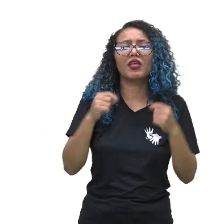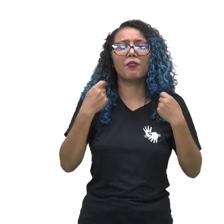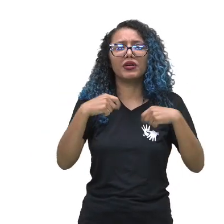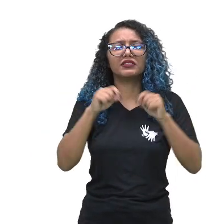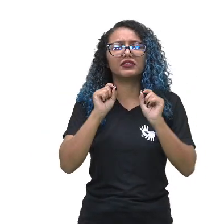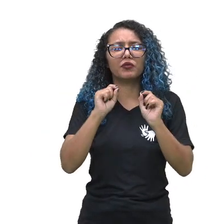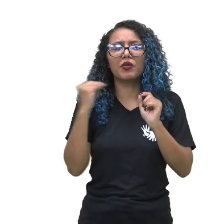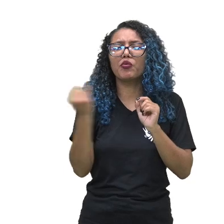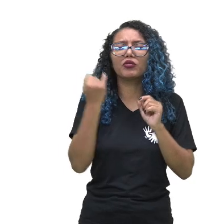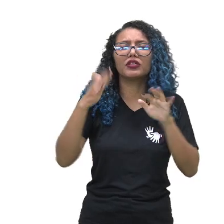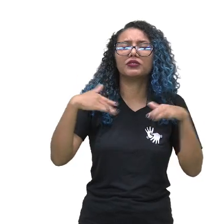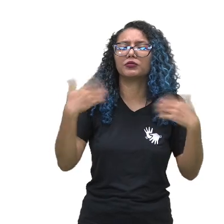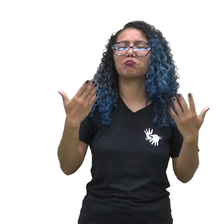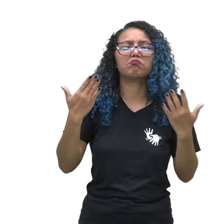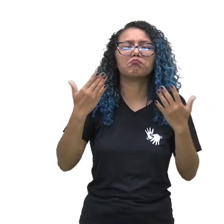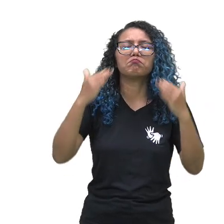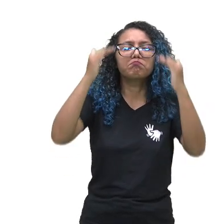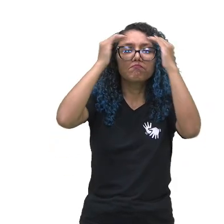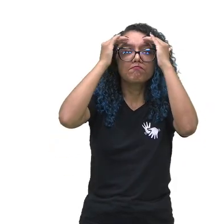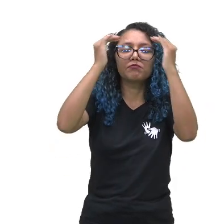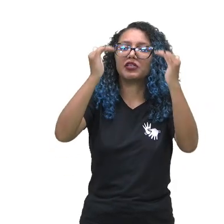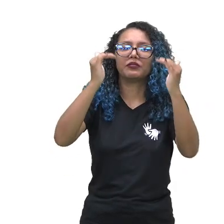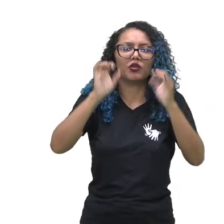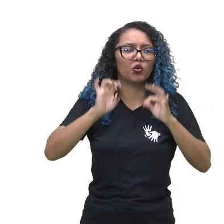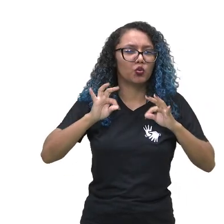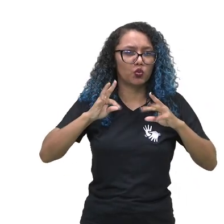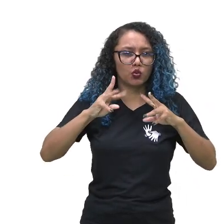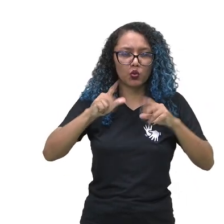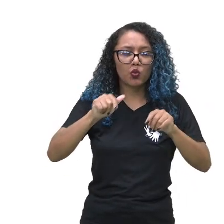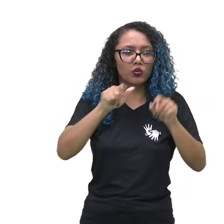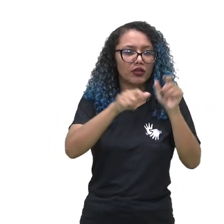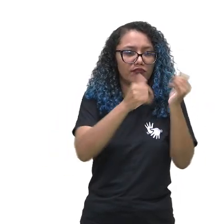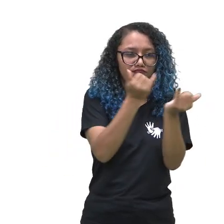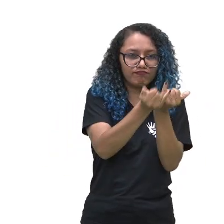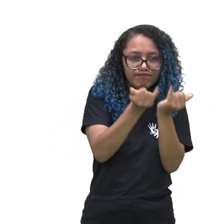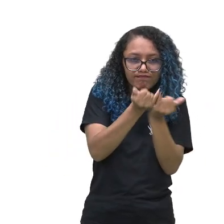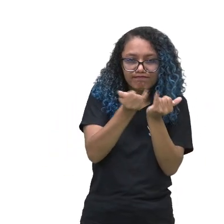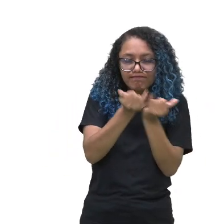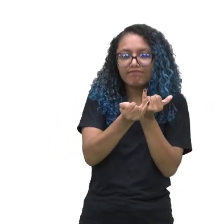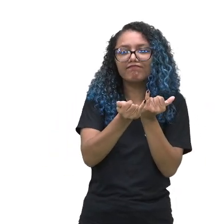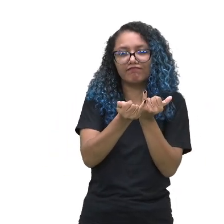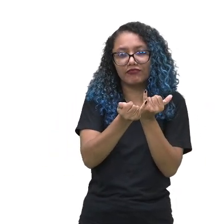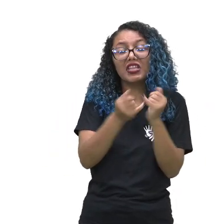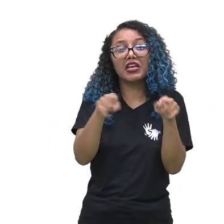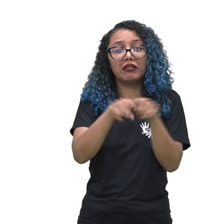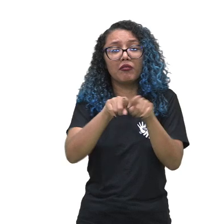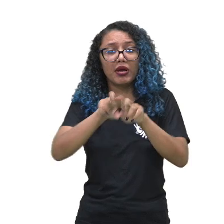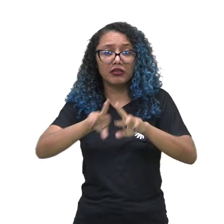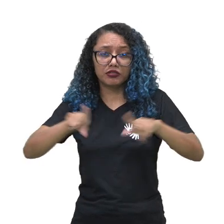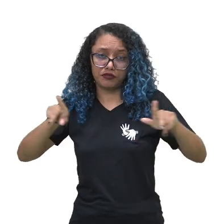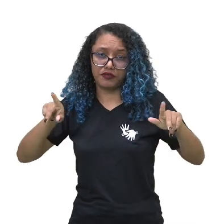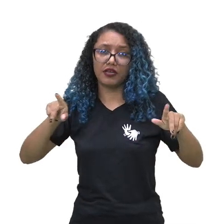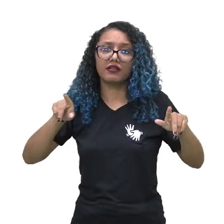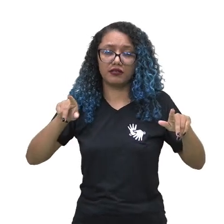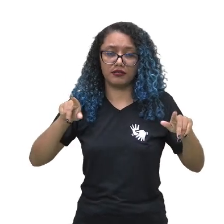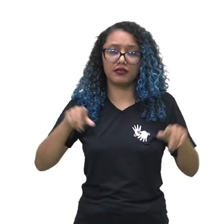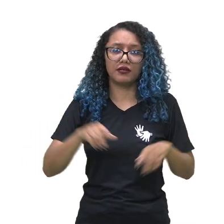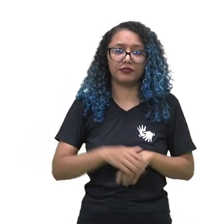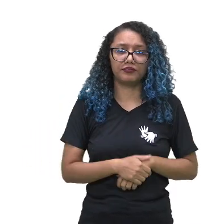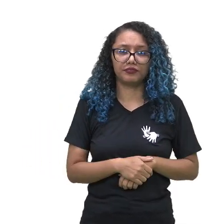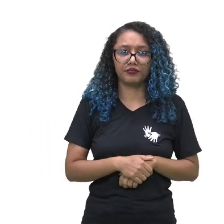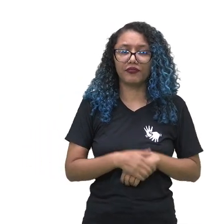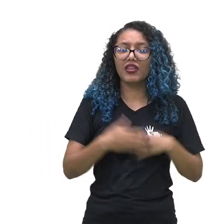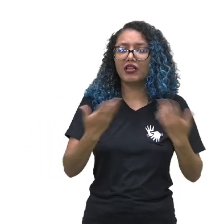é respeitá-los. Todas essas semelhanças na verdade são diferenças e a